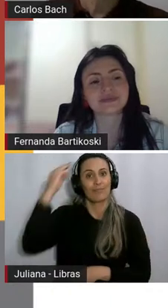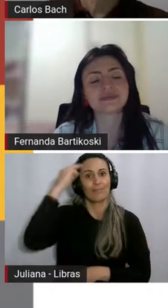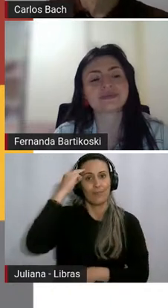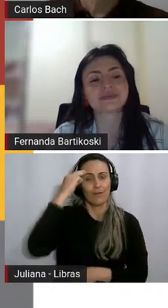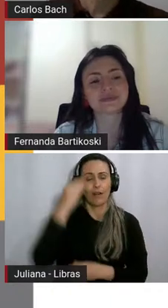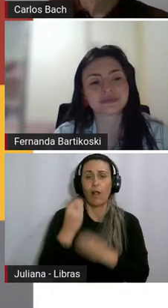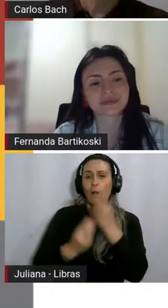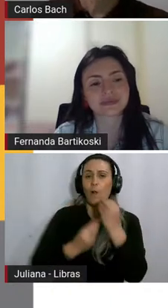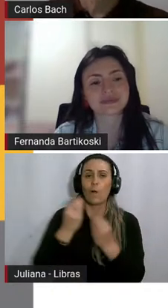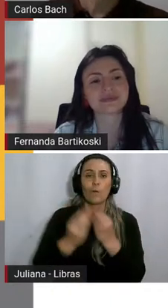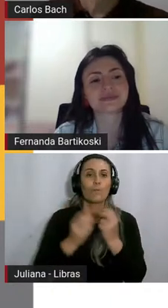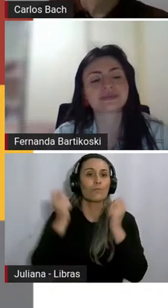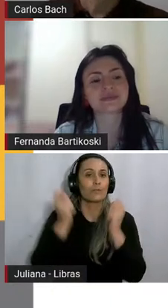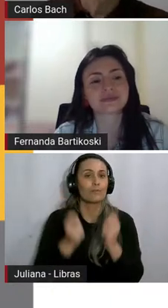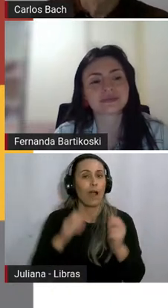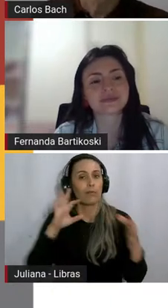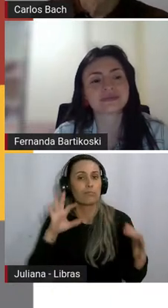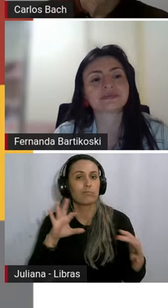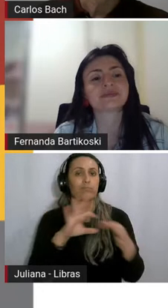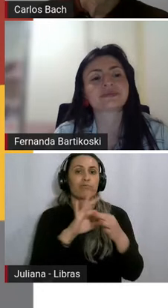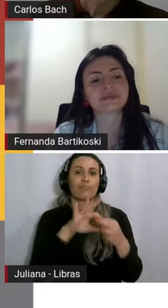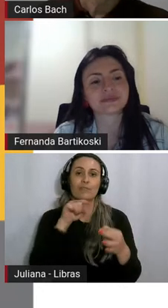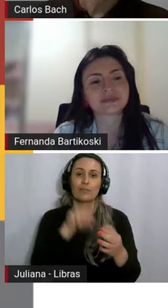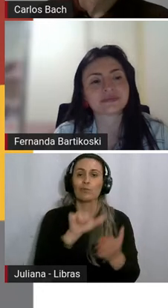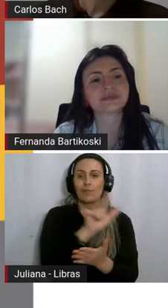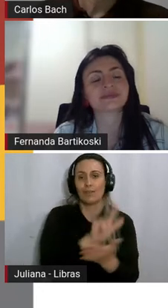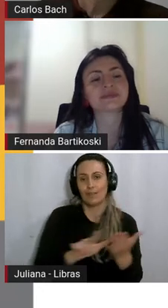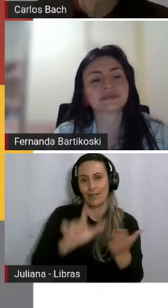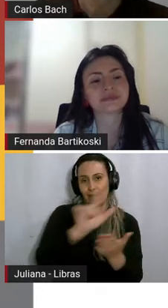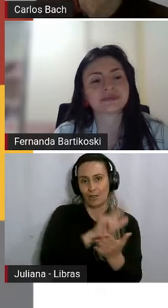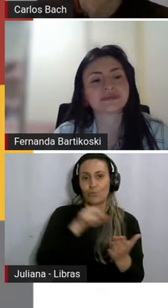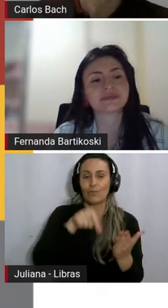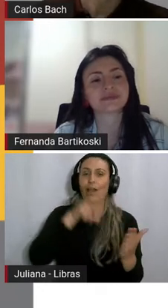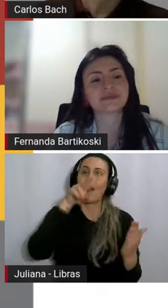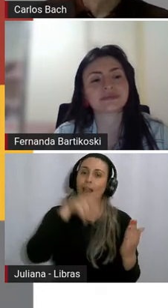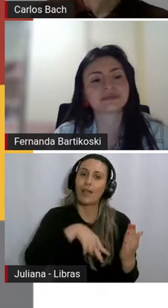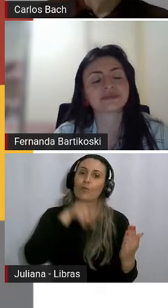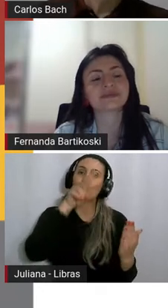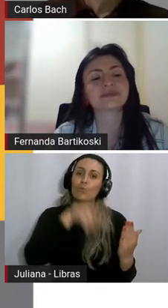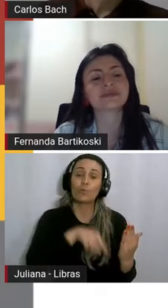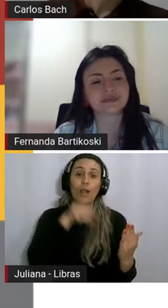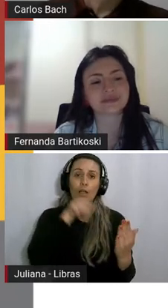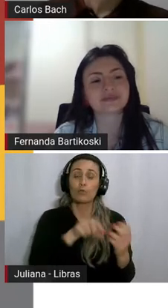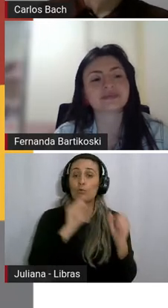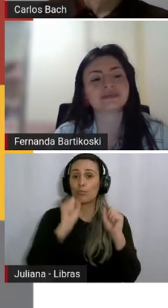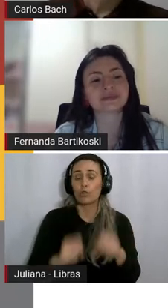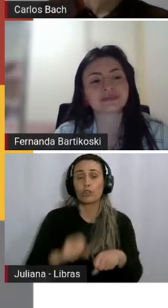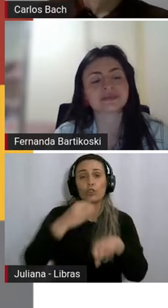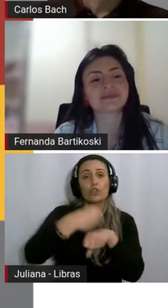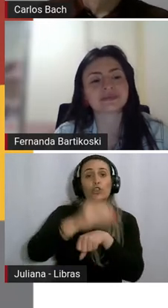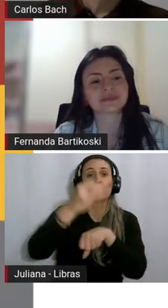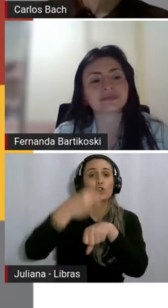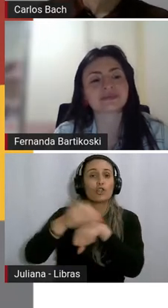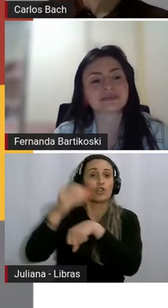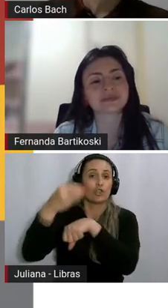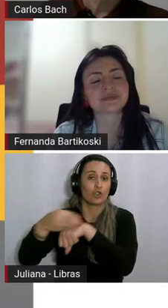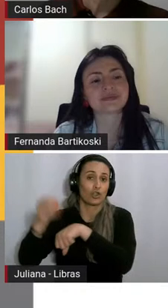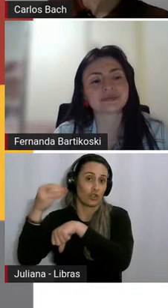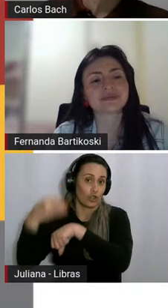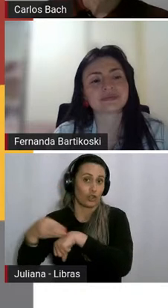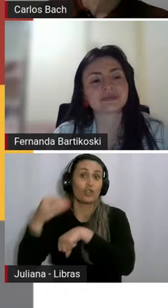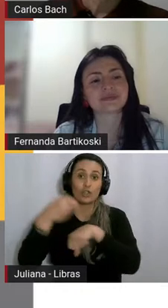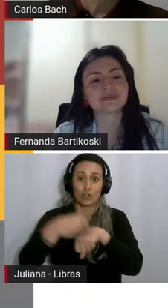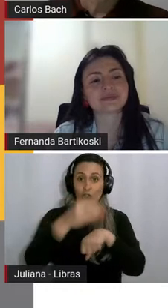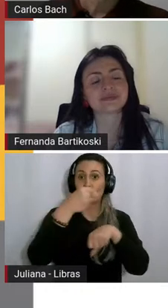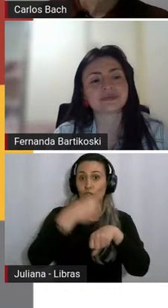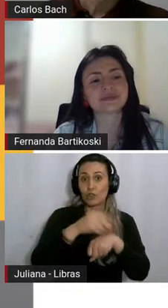conectar com a literatura, com a leitura. E aí a gente pode indicar livros. Indicar não no sentido